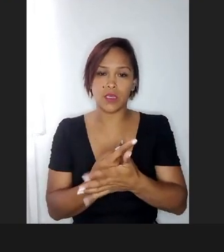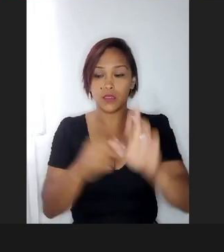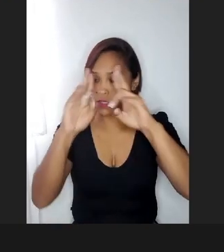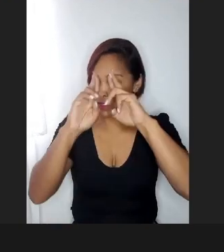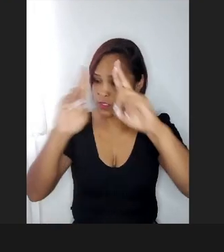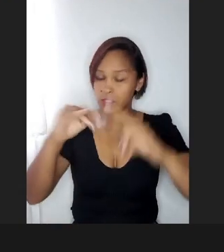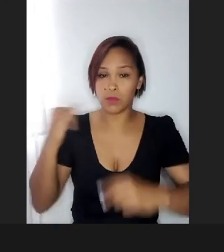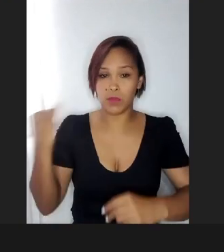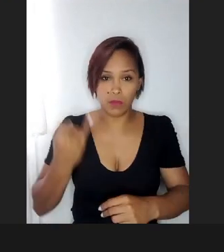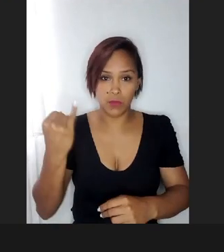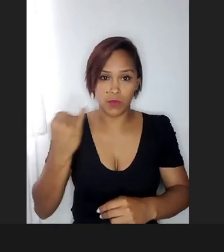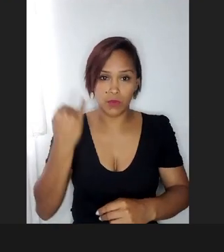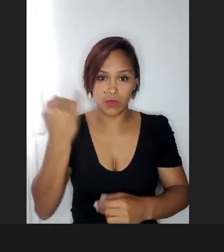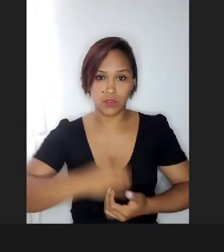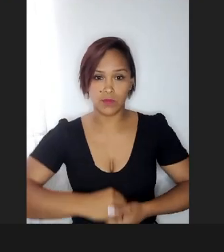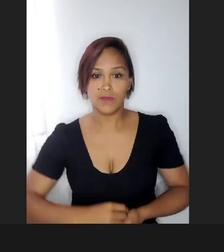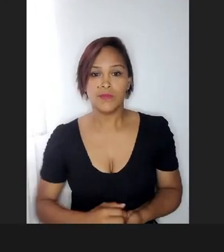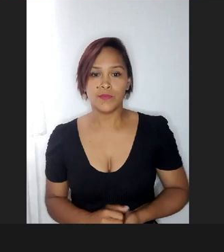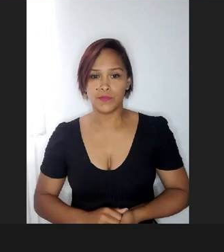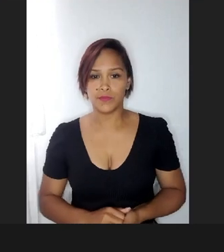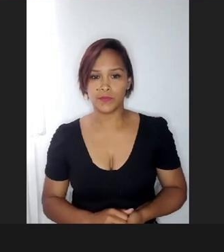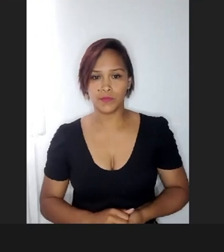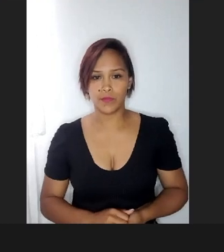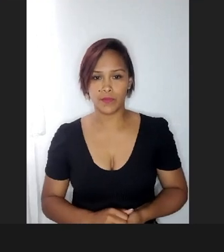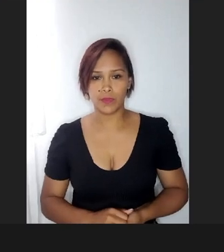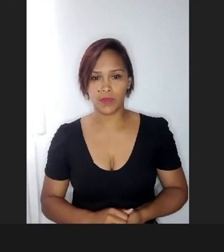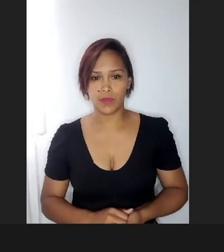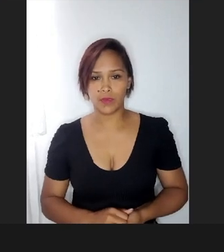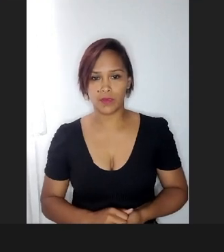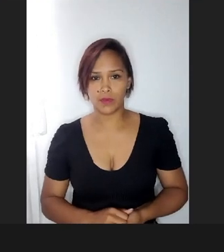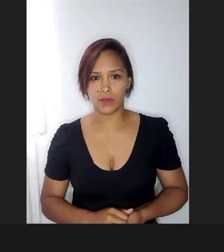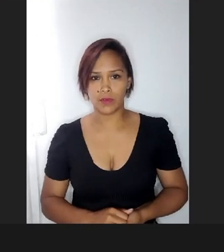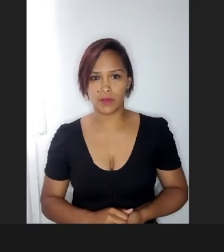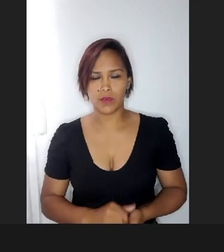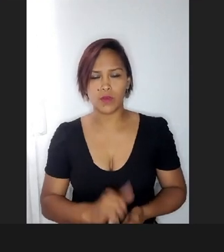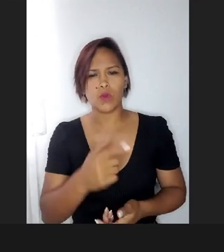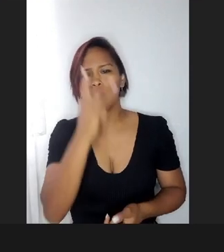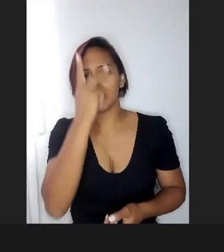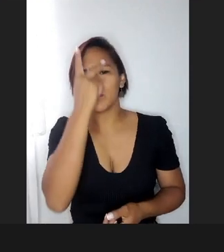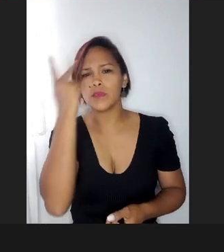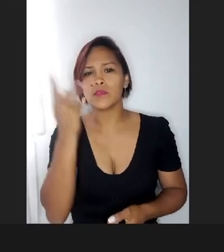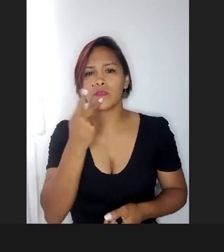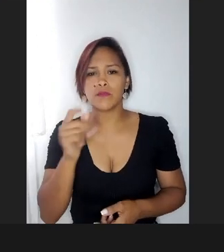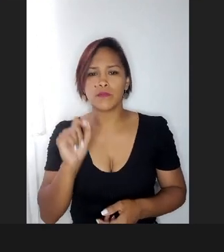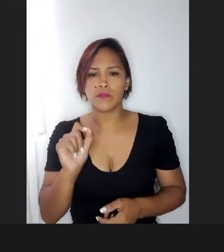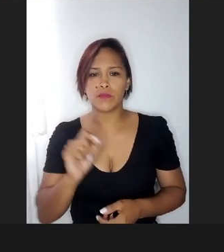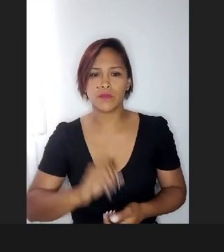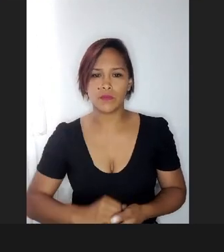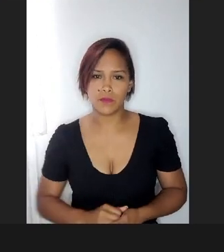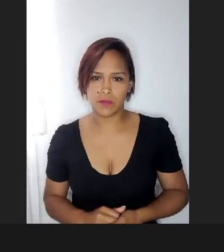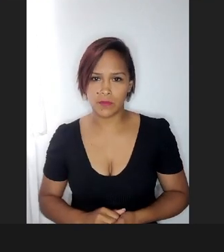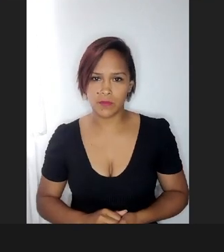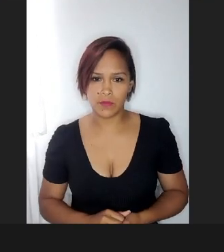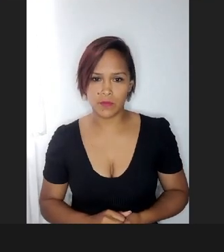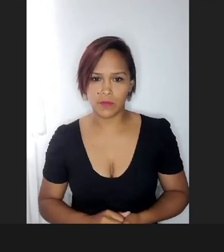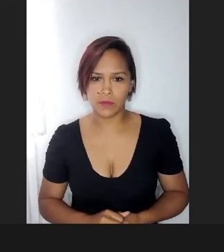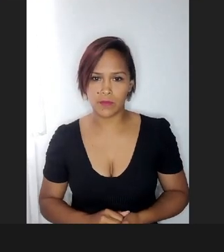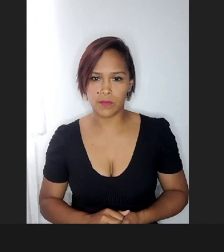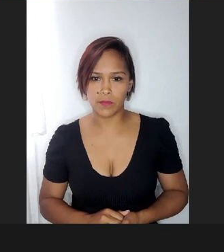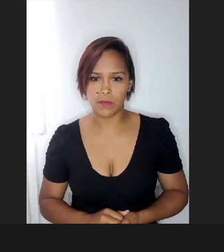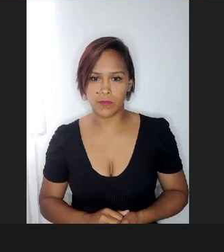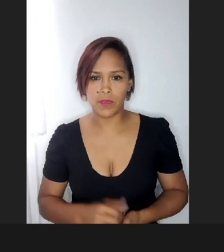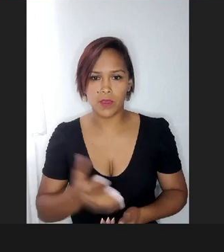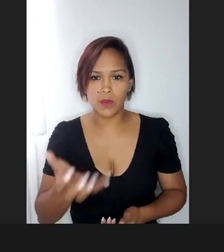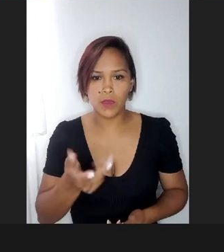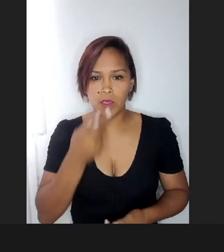importante, é, aí outra pessoa falou, que coisa linda, Oi, eu queria só, queria só